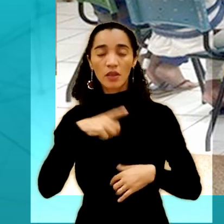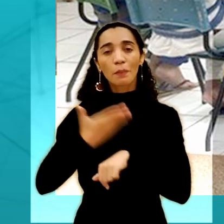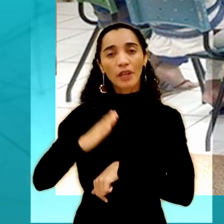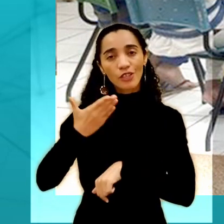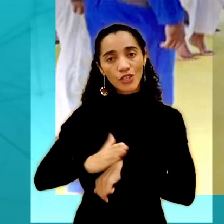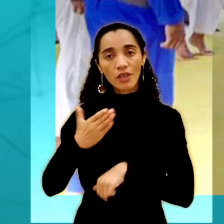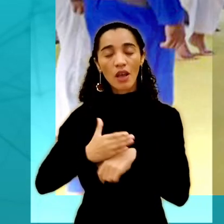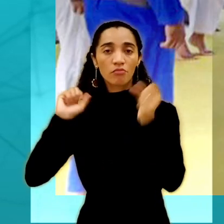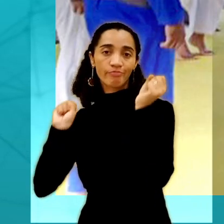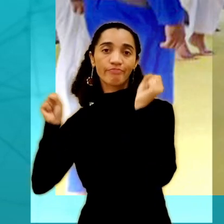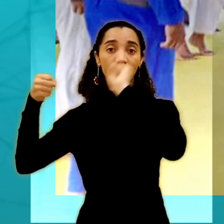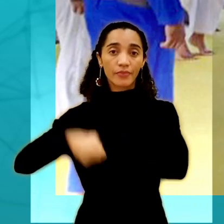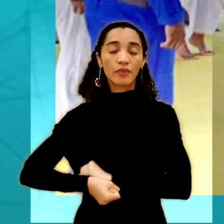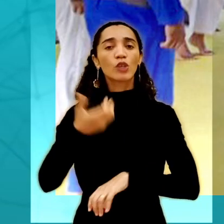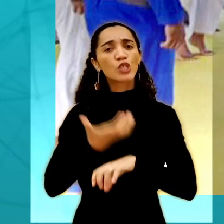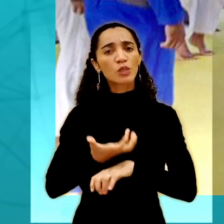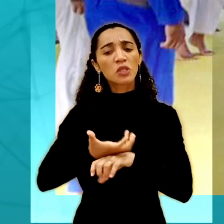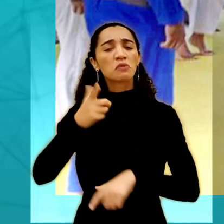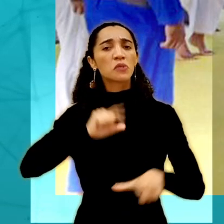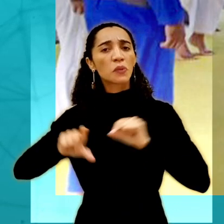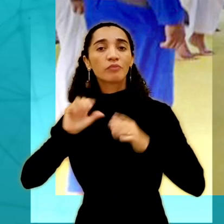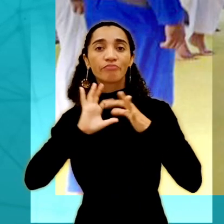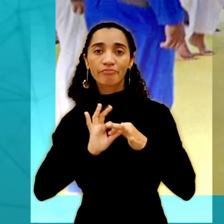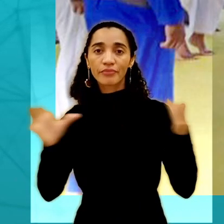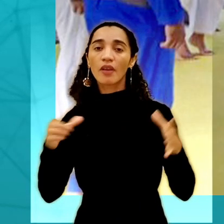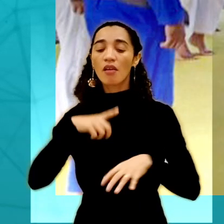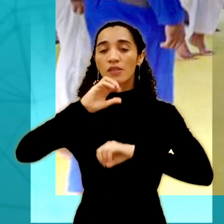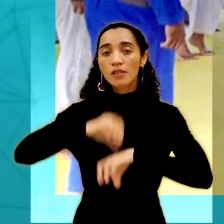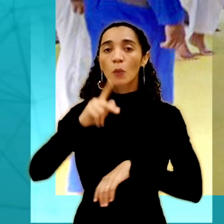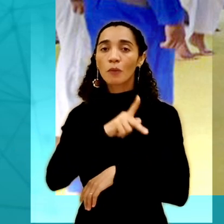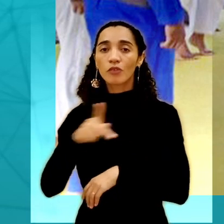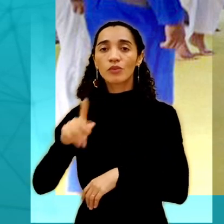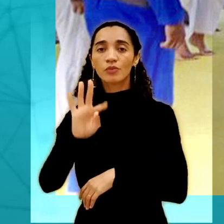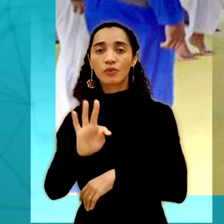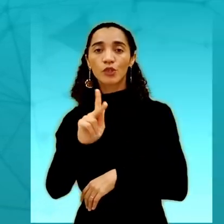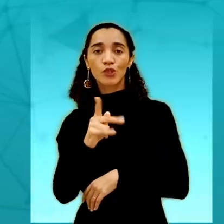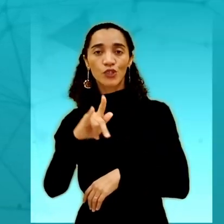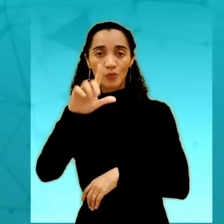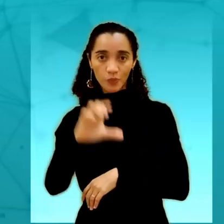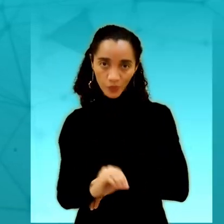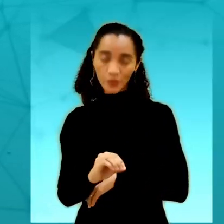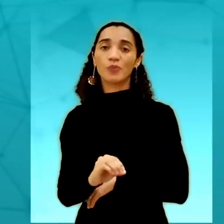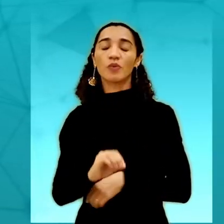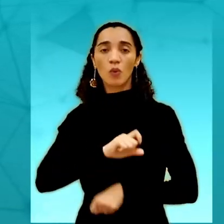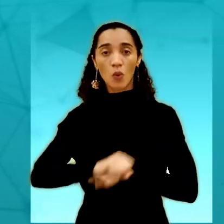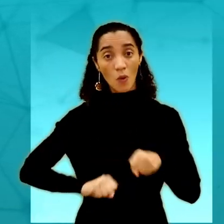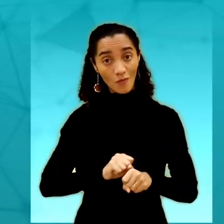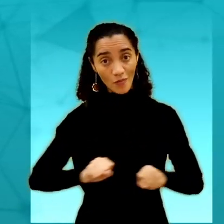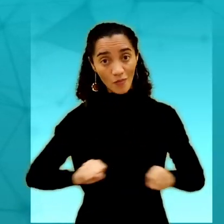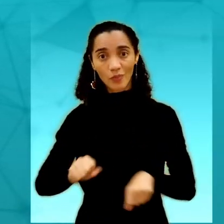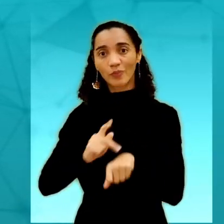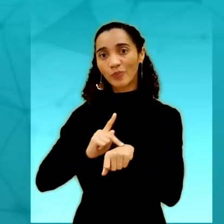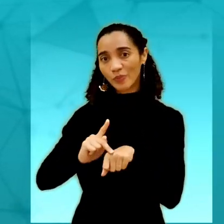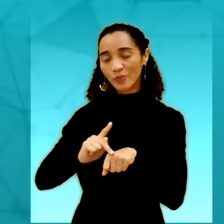campus têm a alternativa de praticar a modalidade como disciplina eletiva livre, que será administrada pelo professor do campus